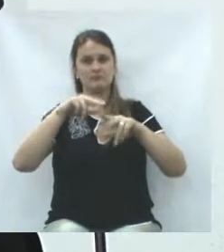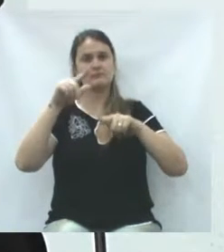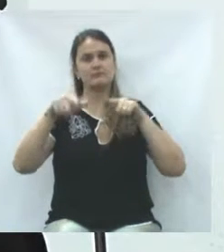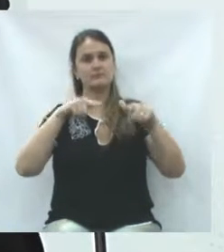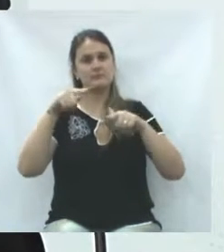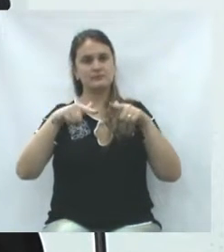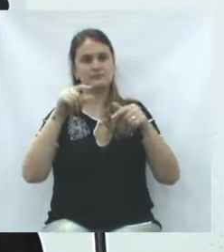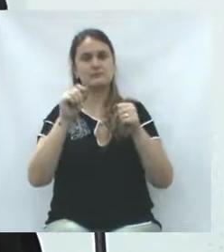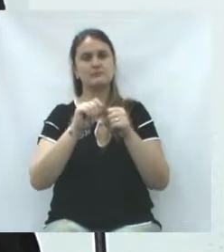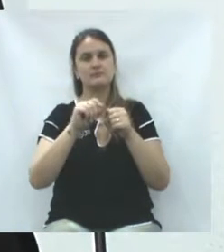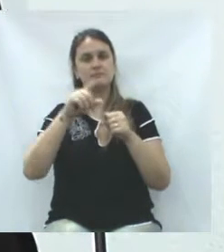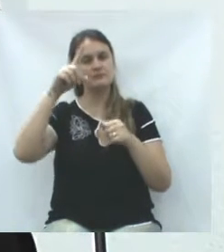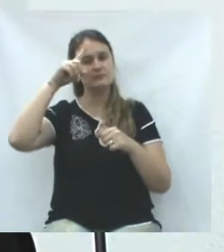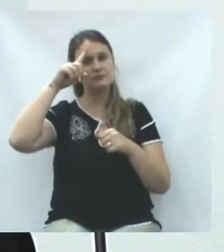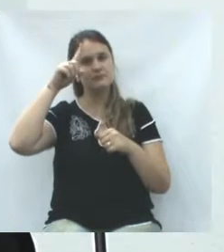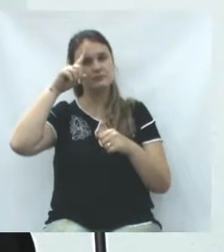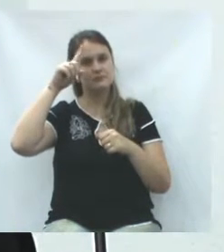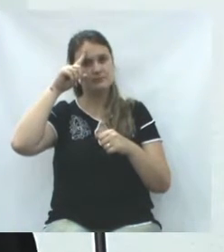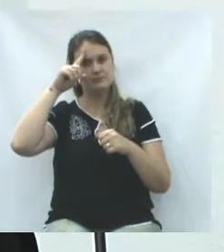pelo trabalho que realiza.